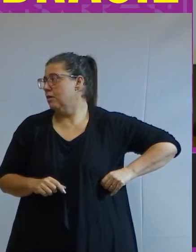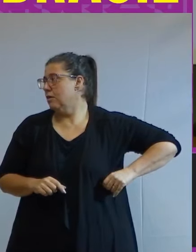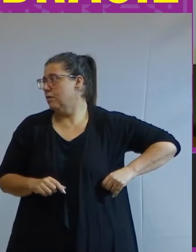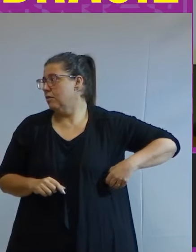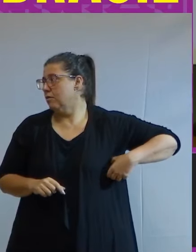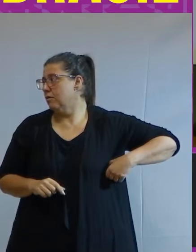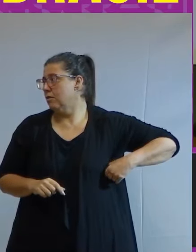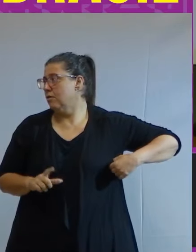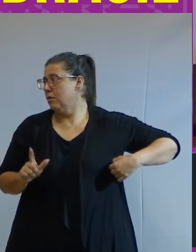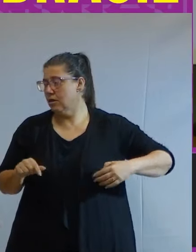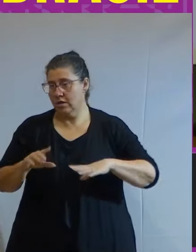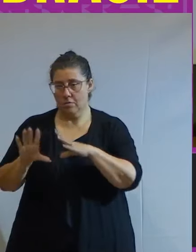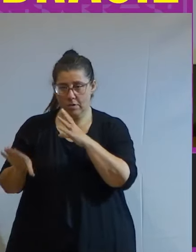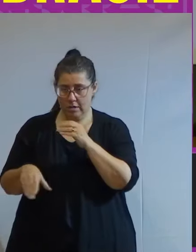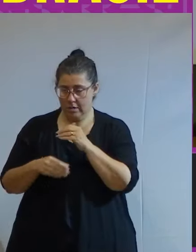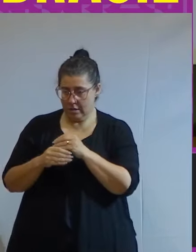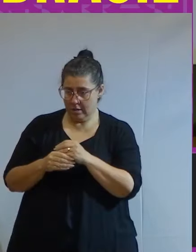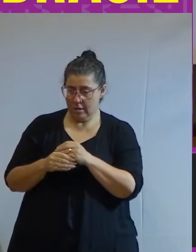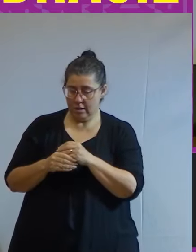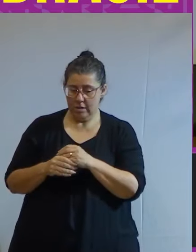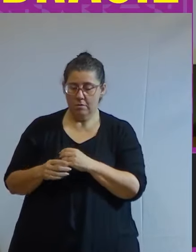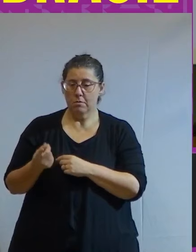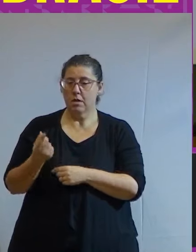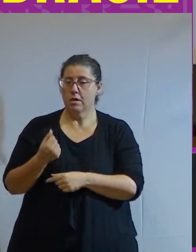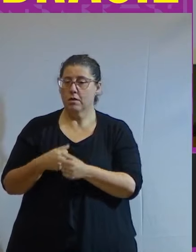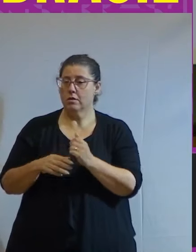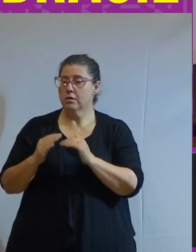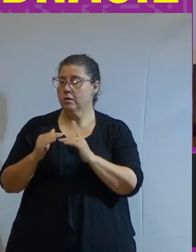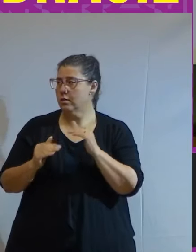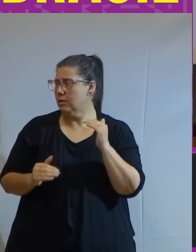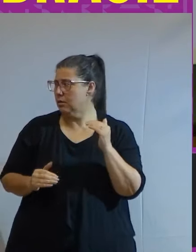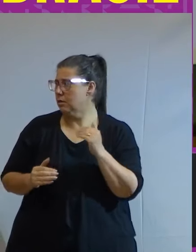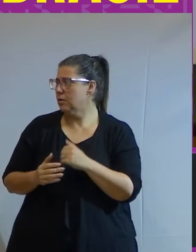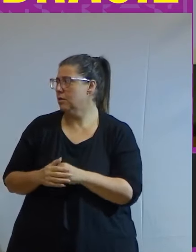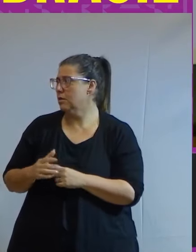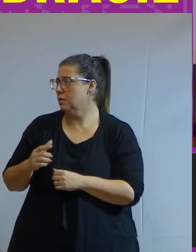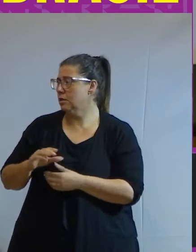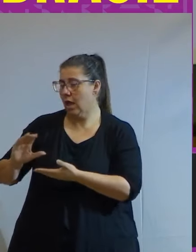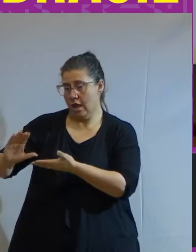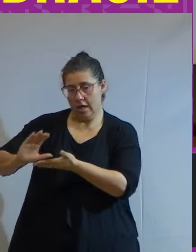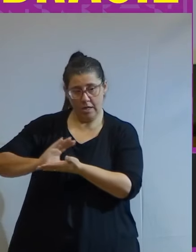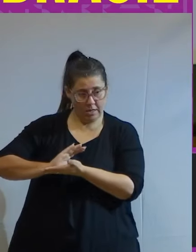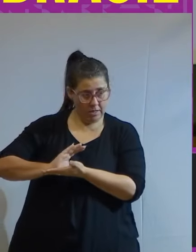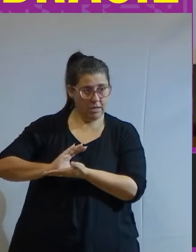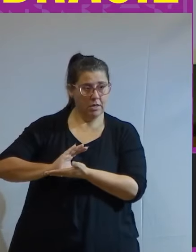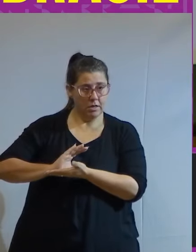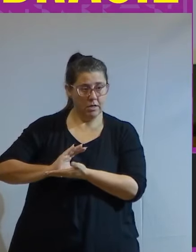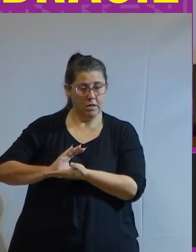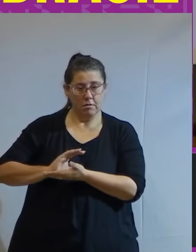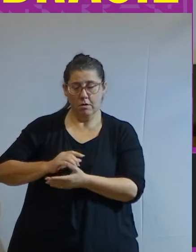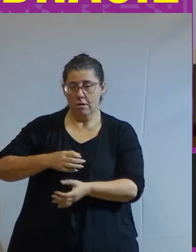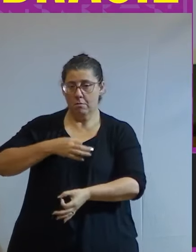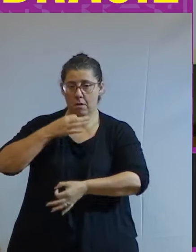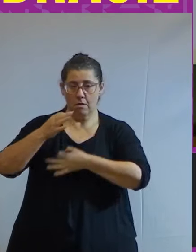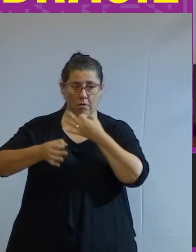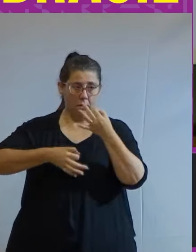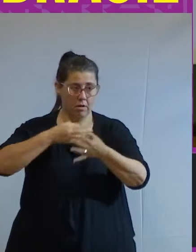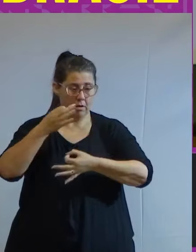então acrescentando sobre o mercado da desigualdade o ministro da DAS está tomando está recebendo na verdade muitas críticas